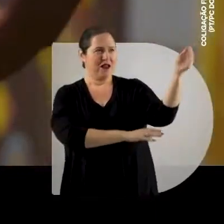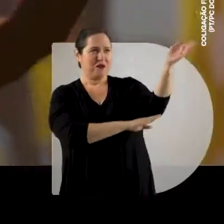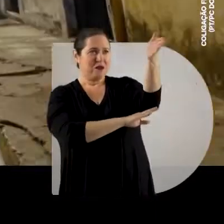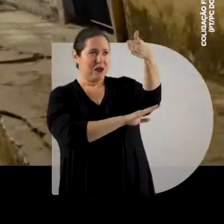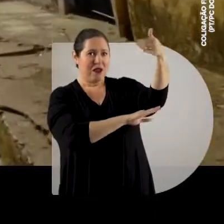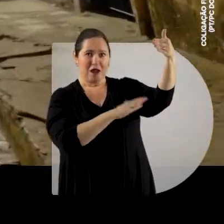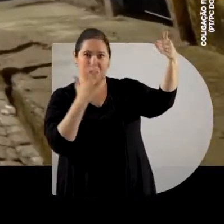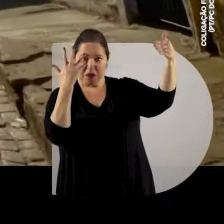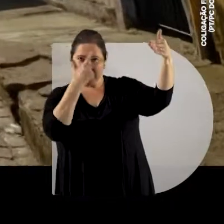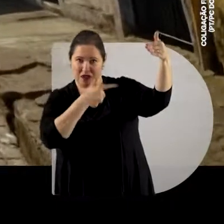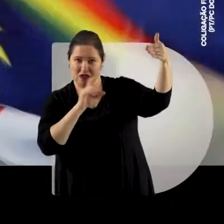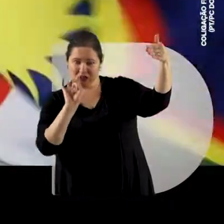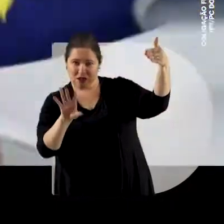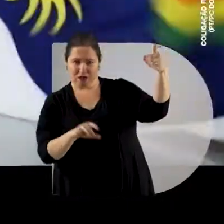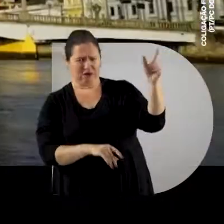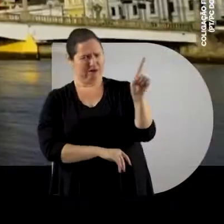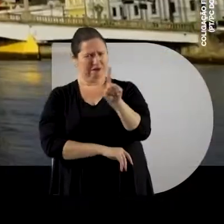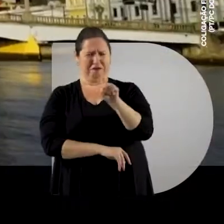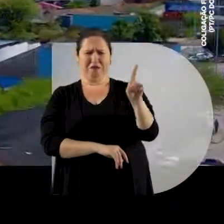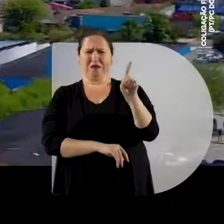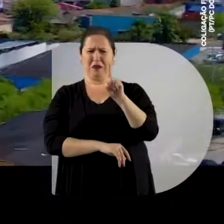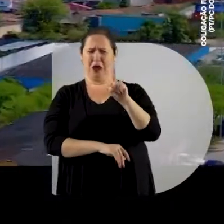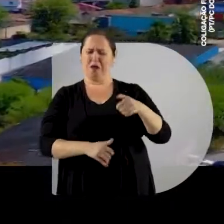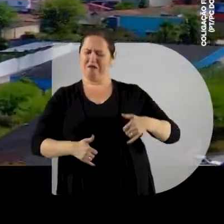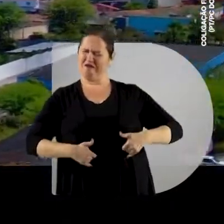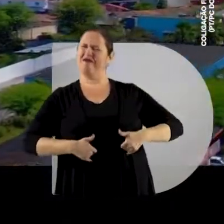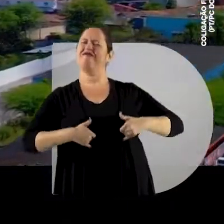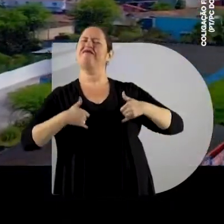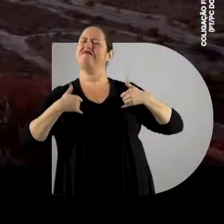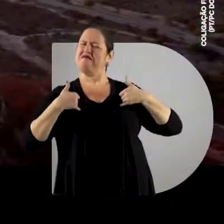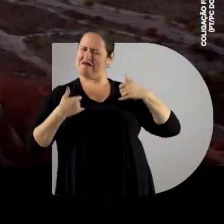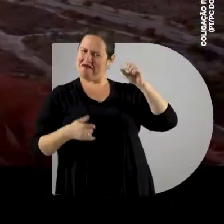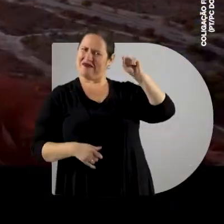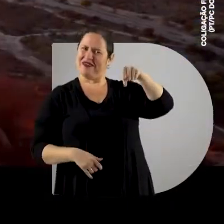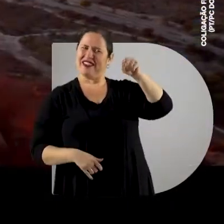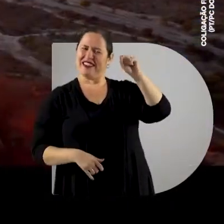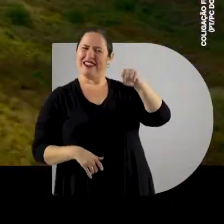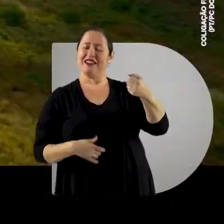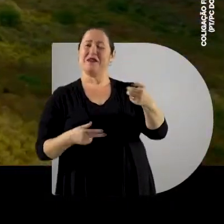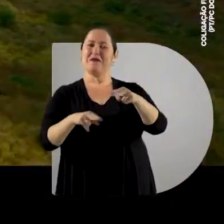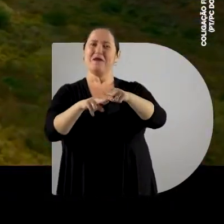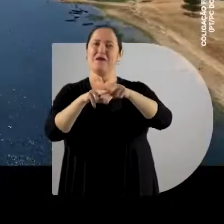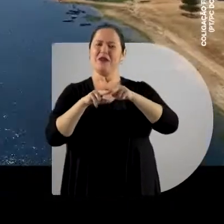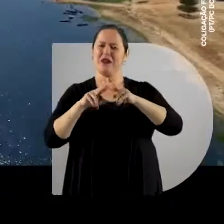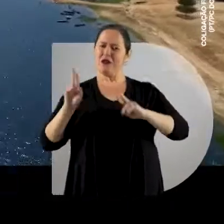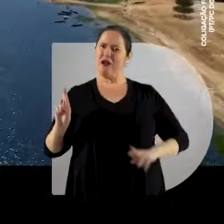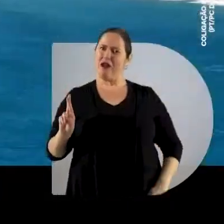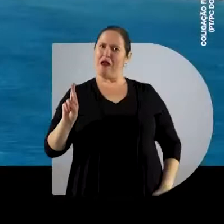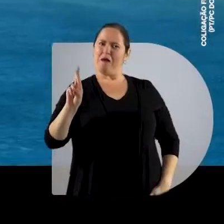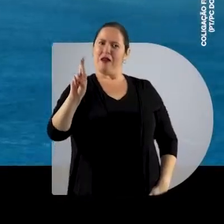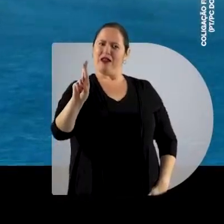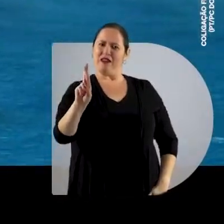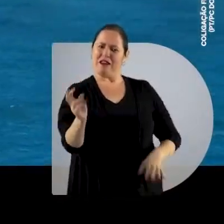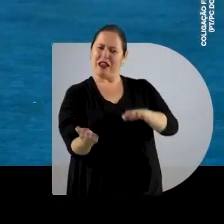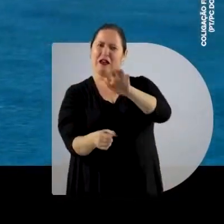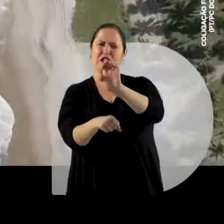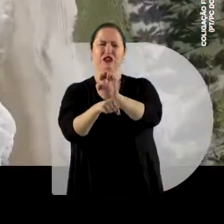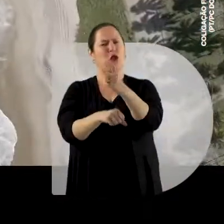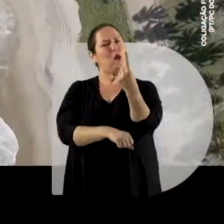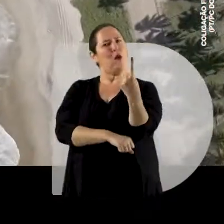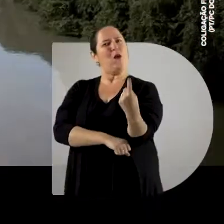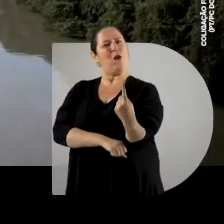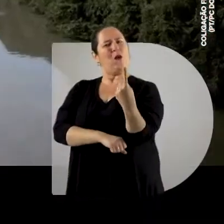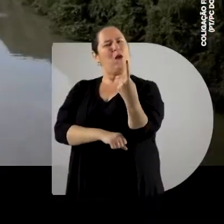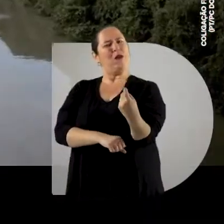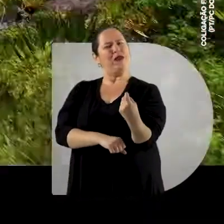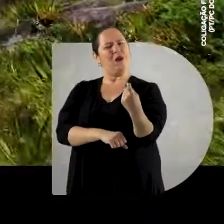bandeira é bonita? Não, essa aí se amostra mesmo Não é à toa que representa essa terra única Um estado que